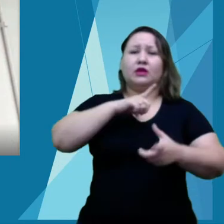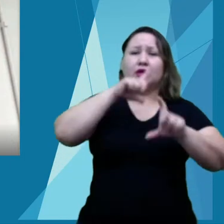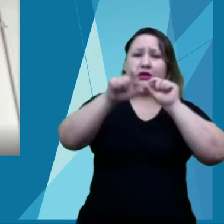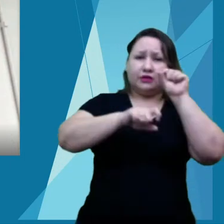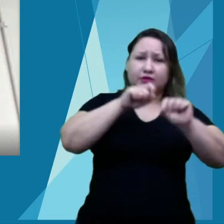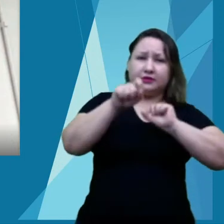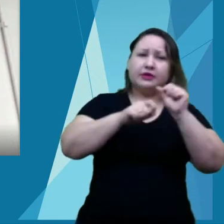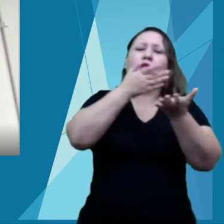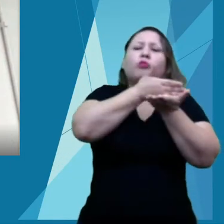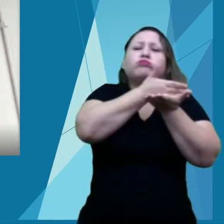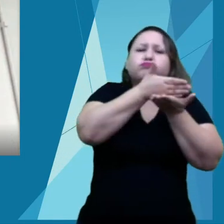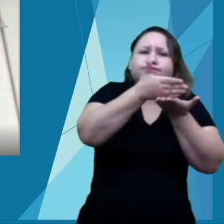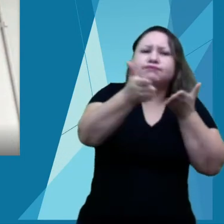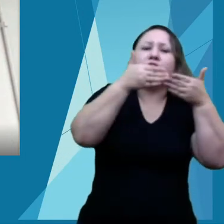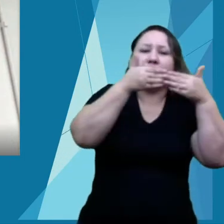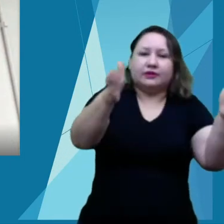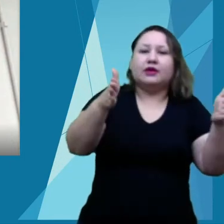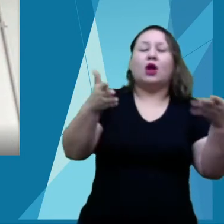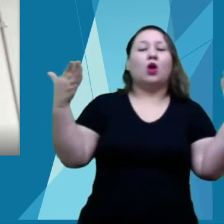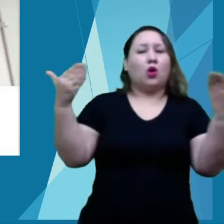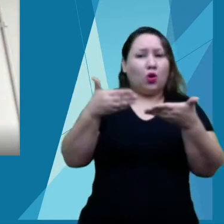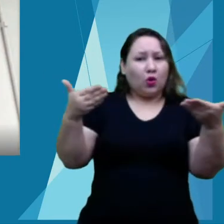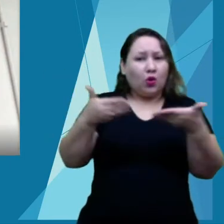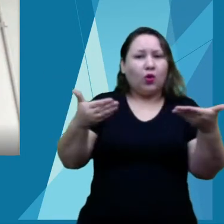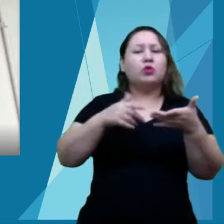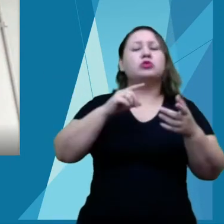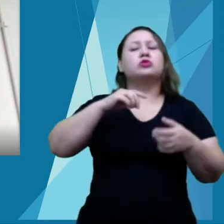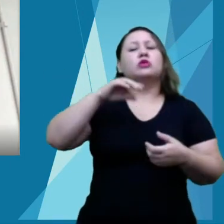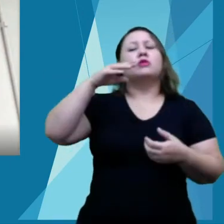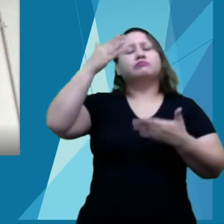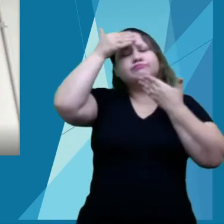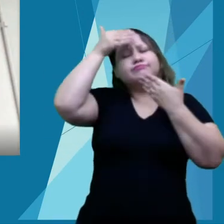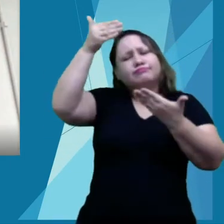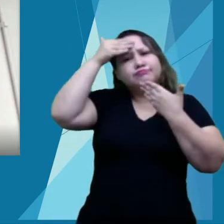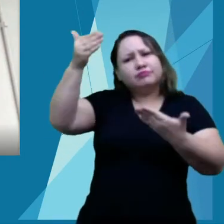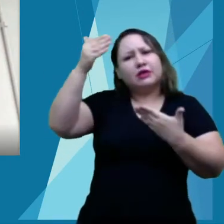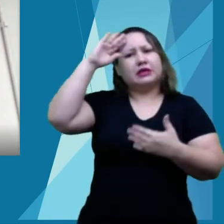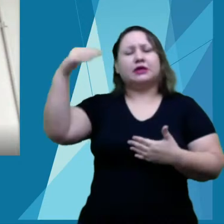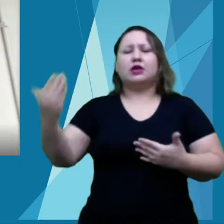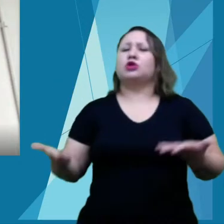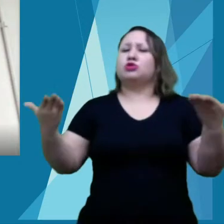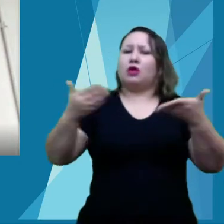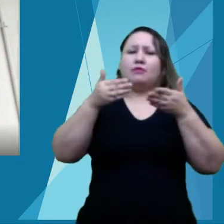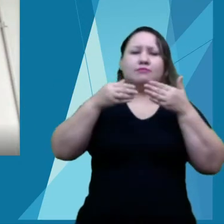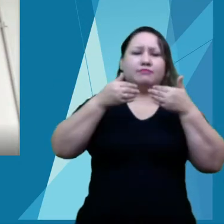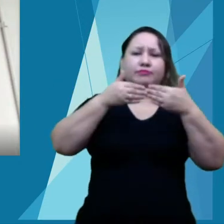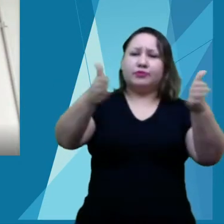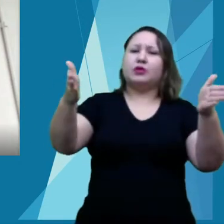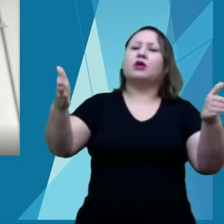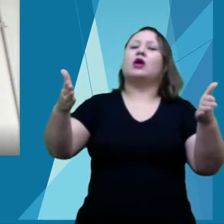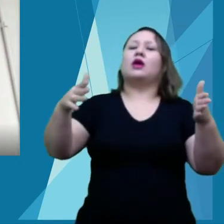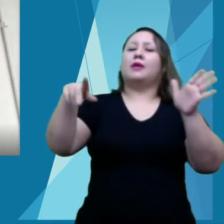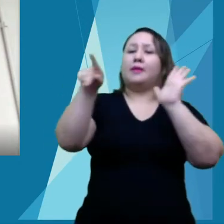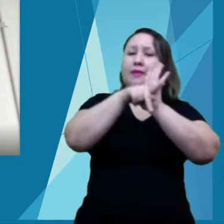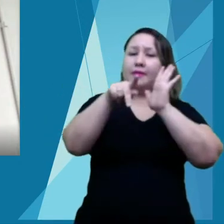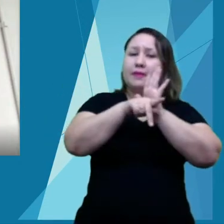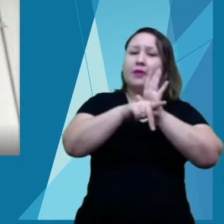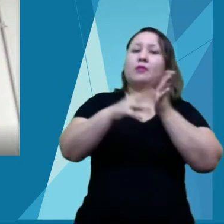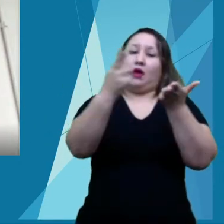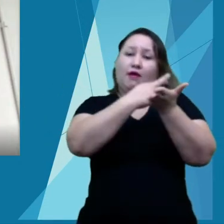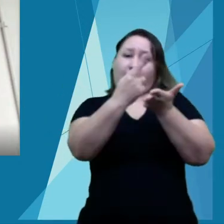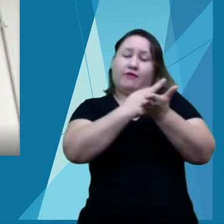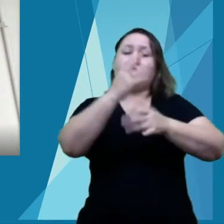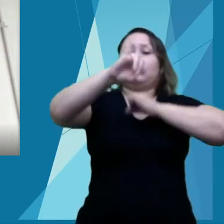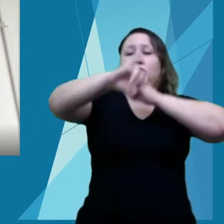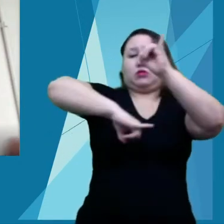lançamento. Hoje, estamos honrando o compromisso entregando a revista científica Conexão na Amazônia. Aqui, abro um